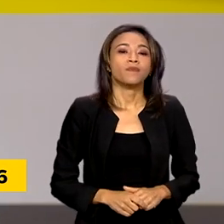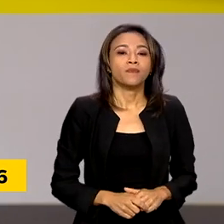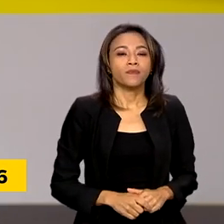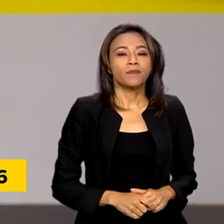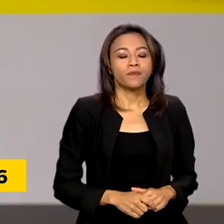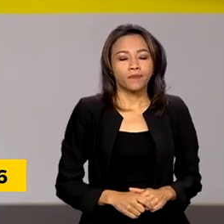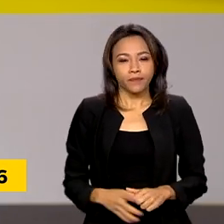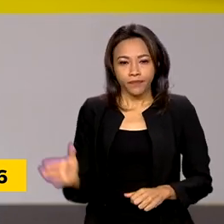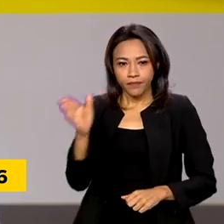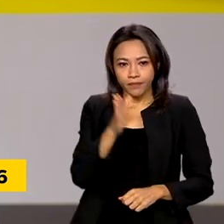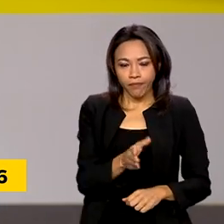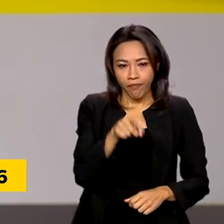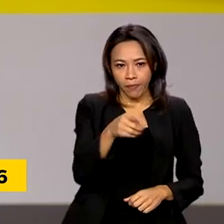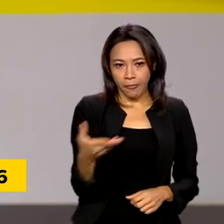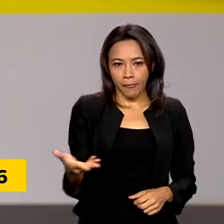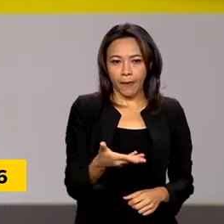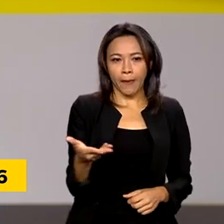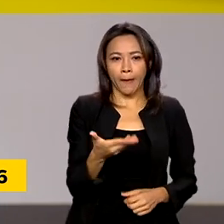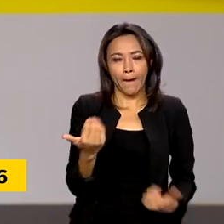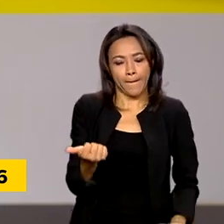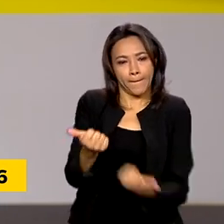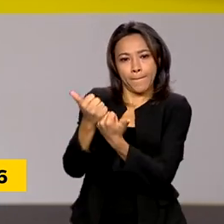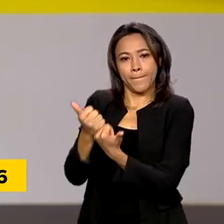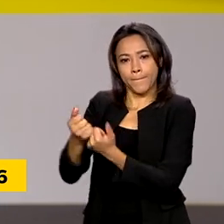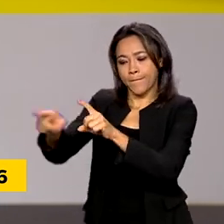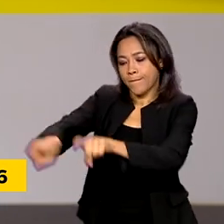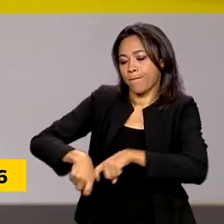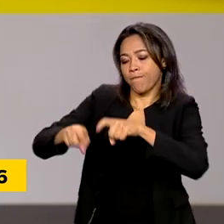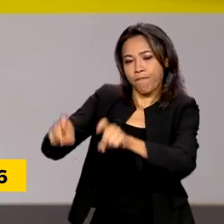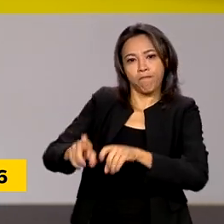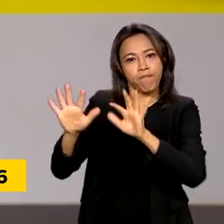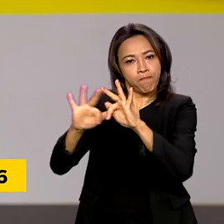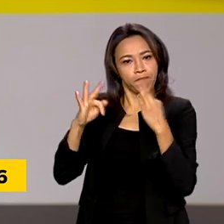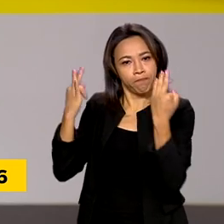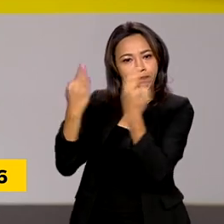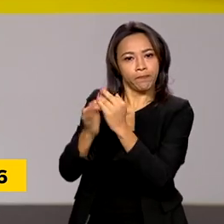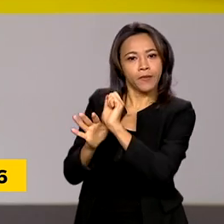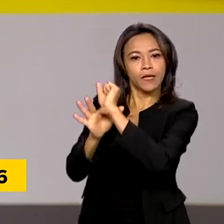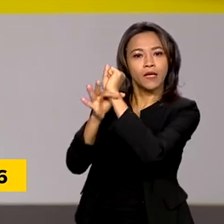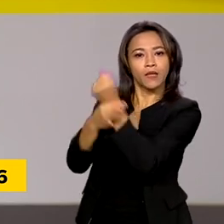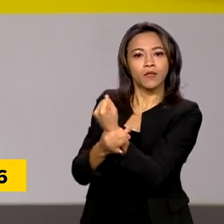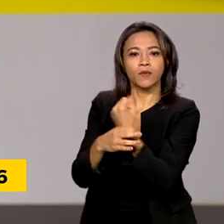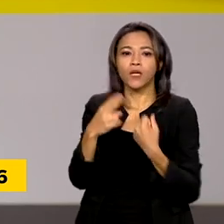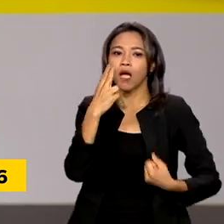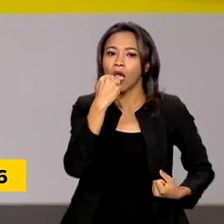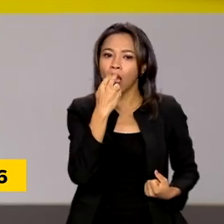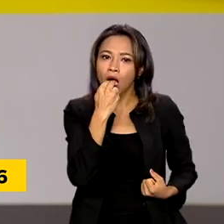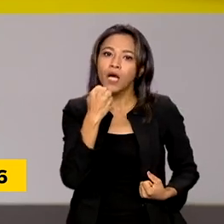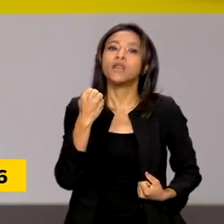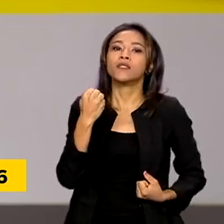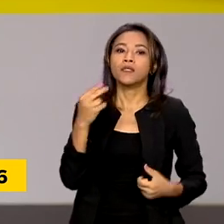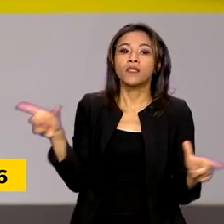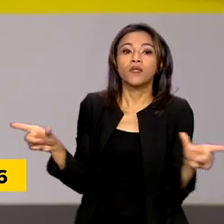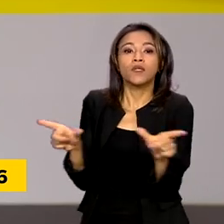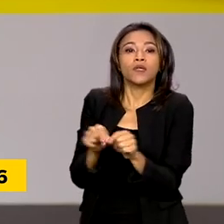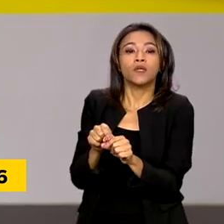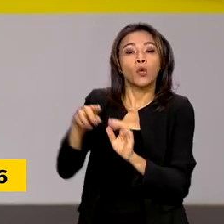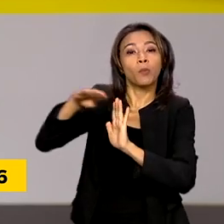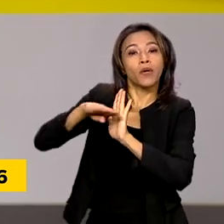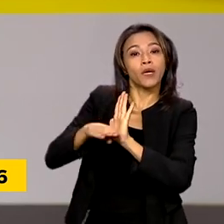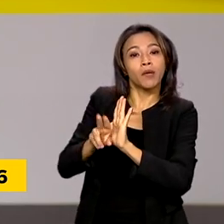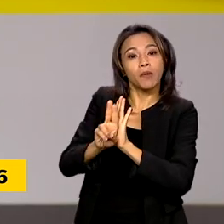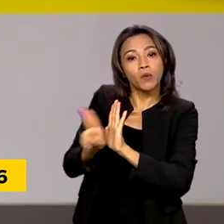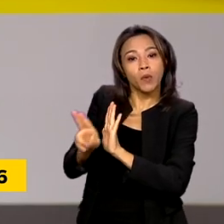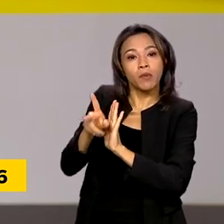Voltado para o fortalecimento da agricultura familiar e garantia da segurança alimentar e nutricional, o Programa de